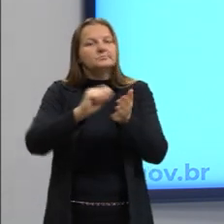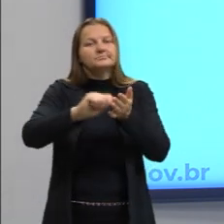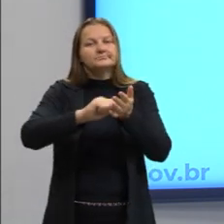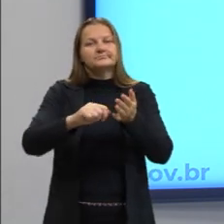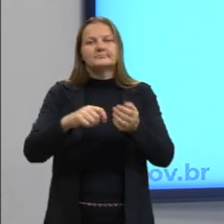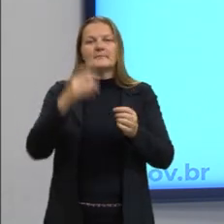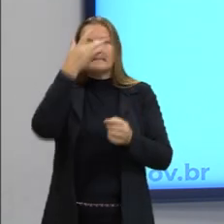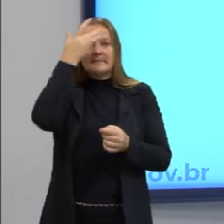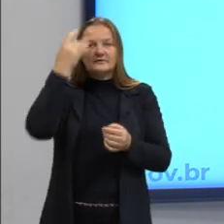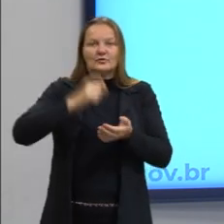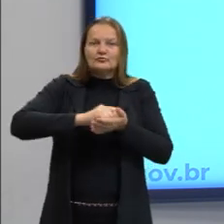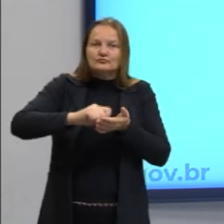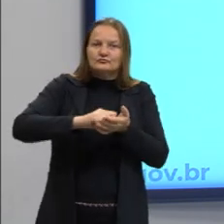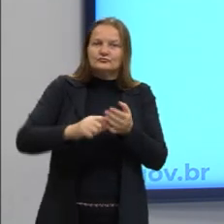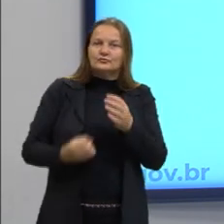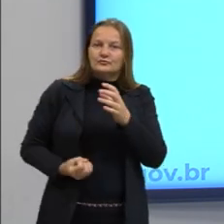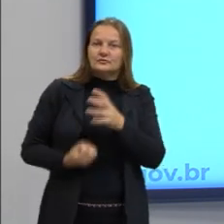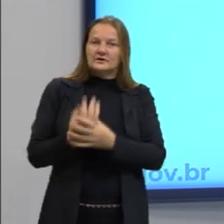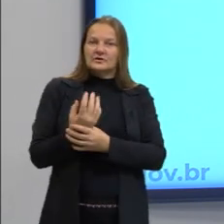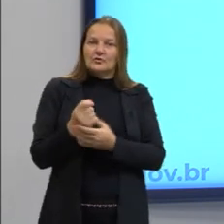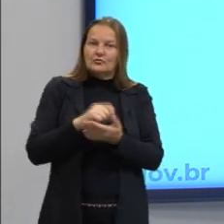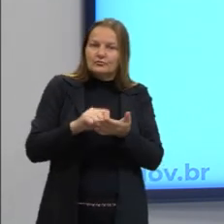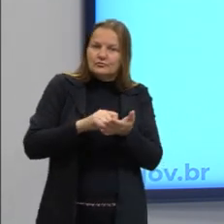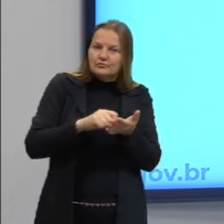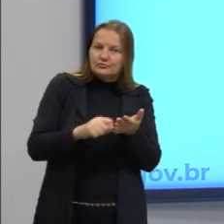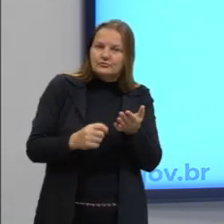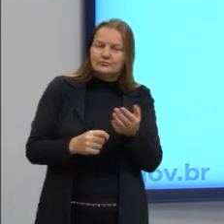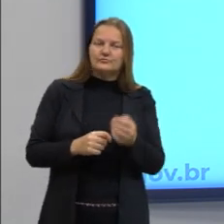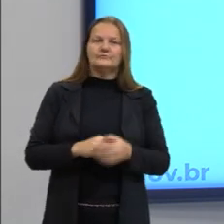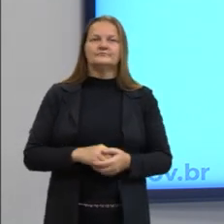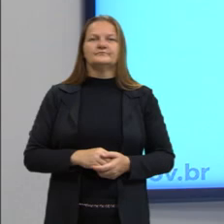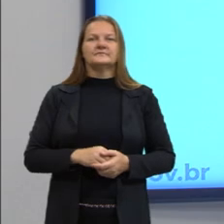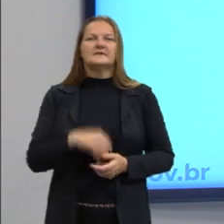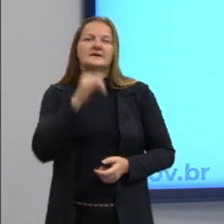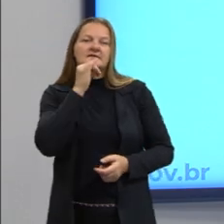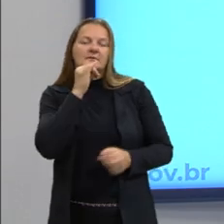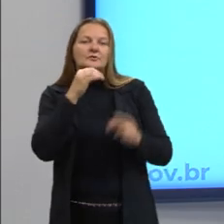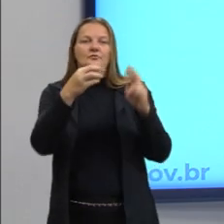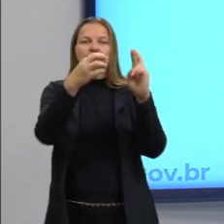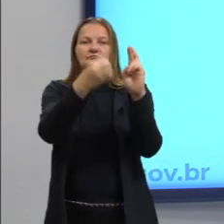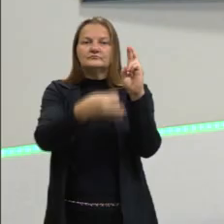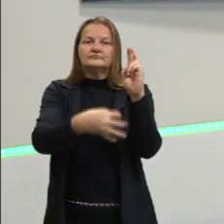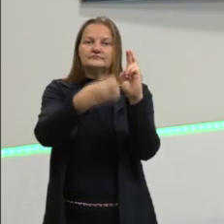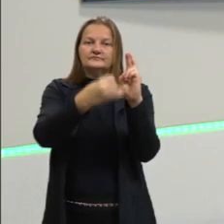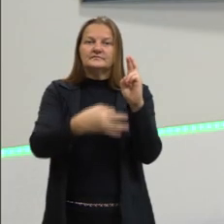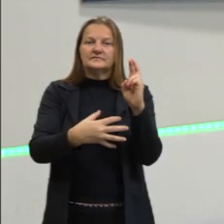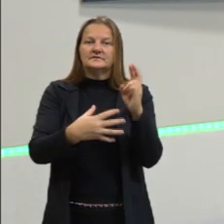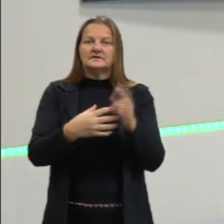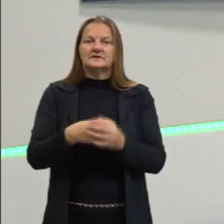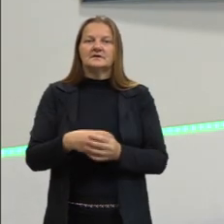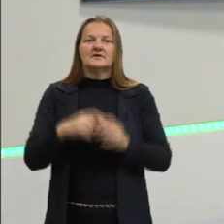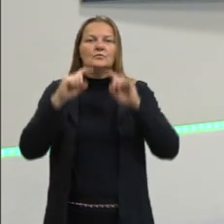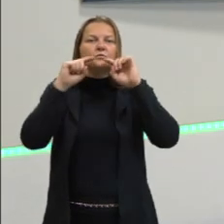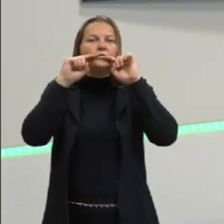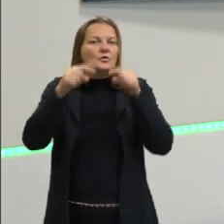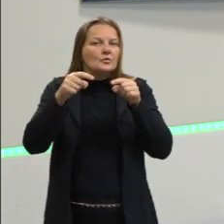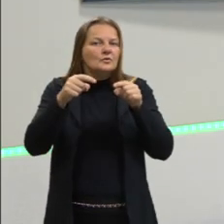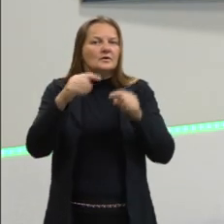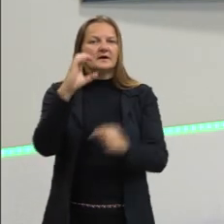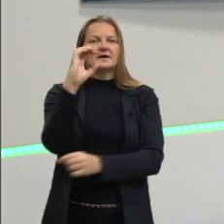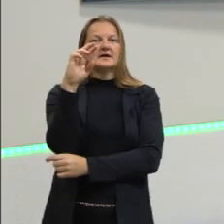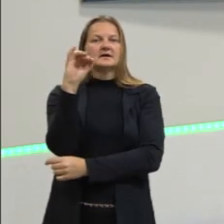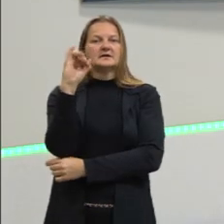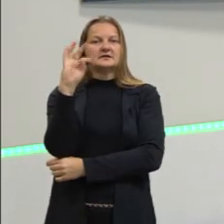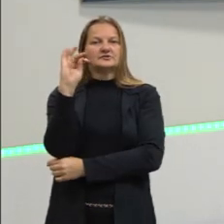quem está escrevendo ou de quem está falando. Por exemplo, a resenha crítica aqui, la crítica en español,